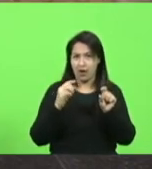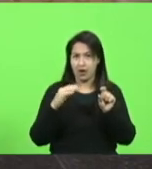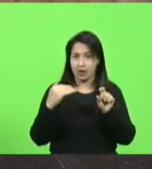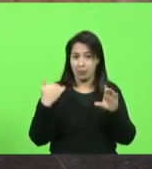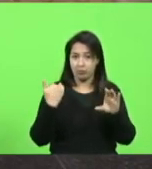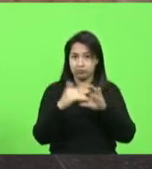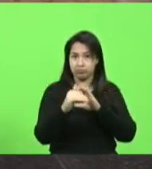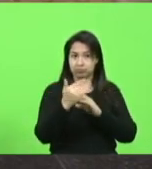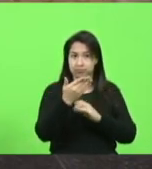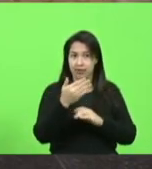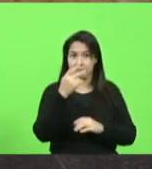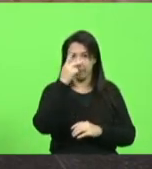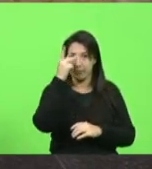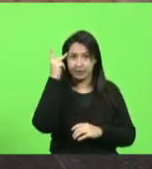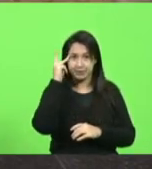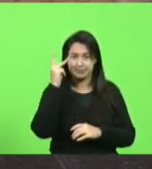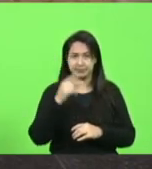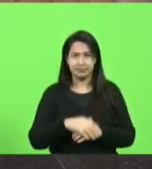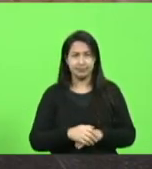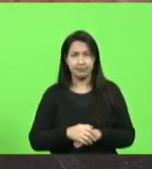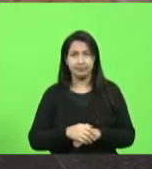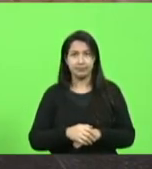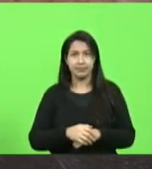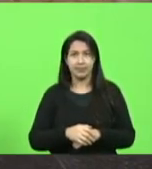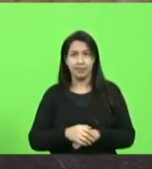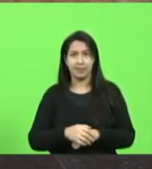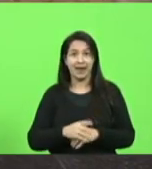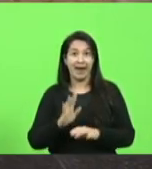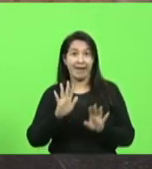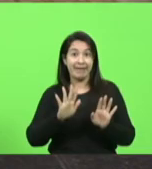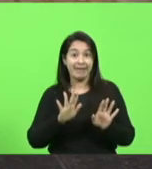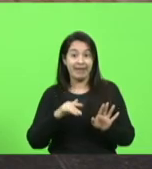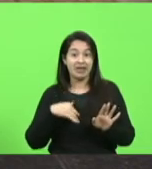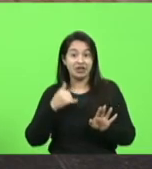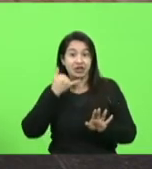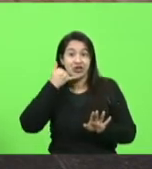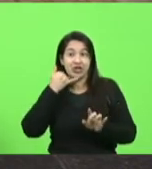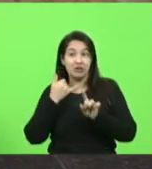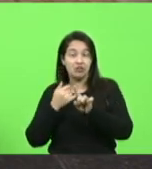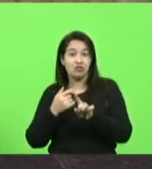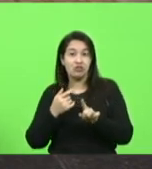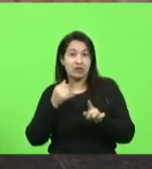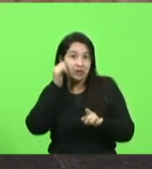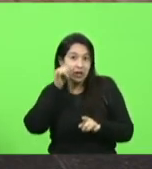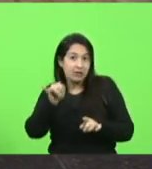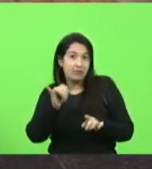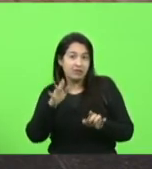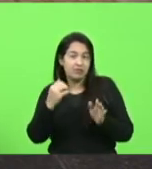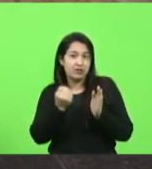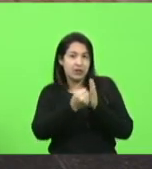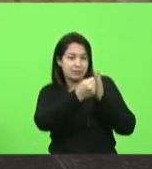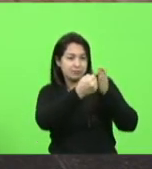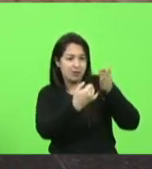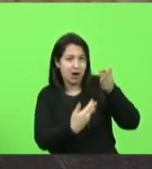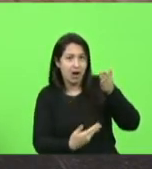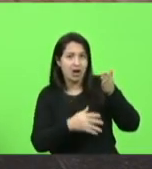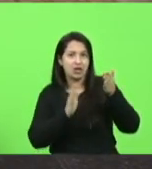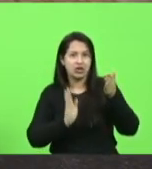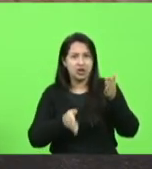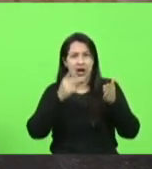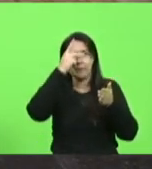para que a gente não possa, não vá mais ligar para vocês, aí você entra em uma lista de pessoas que já foram,